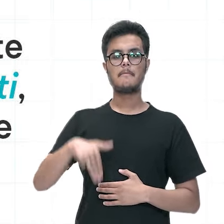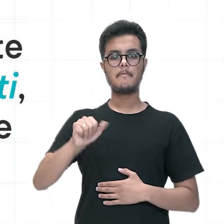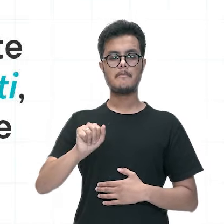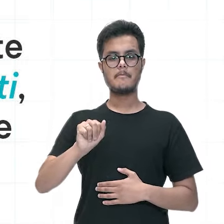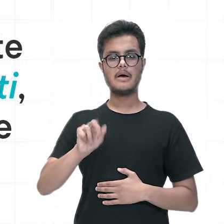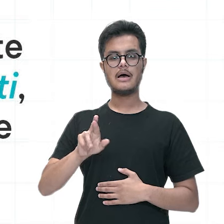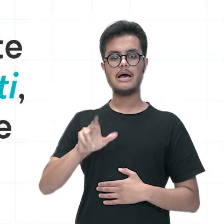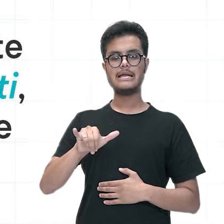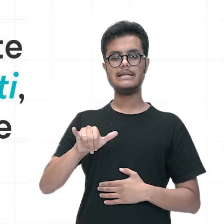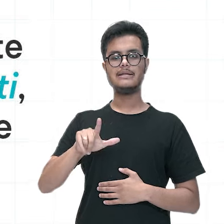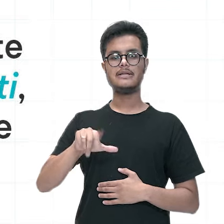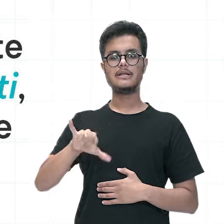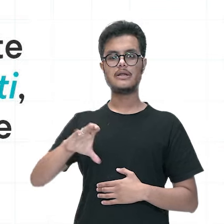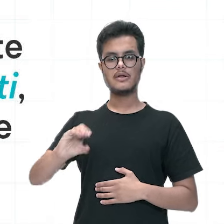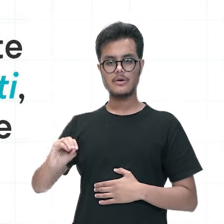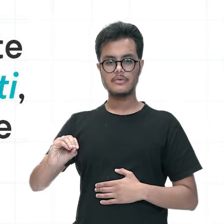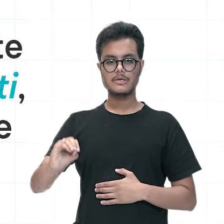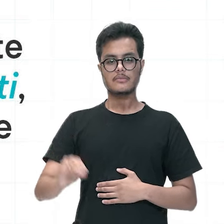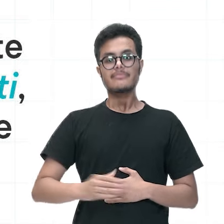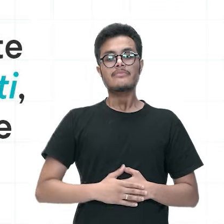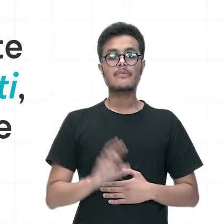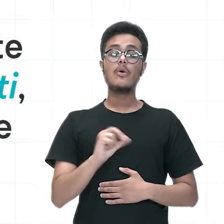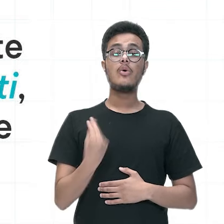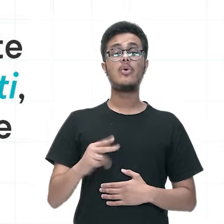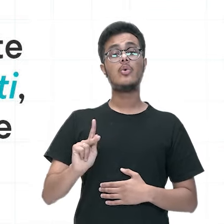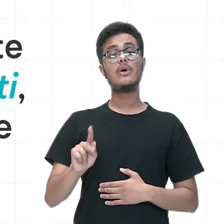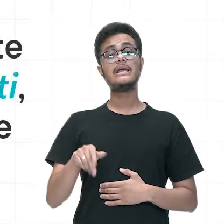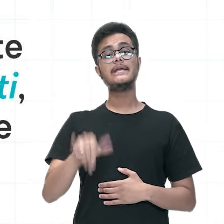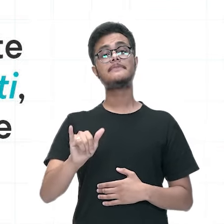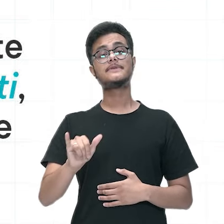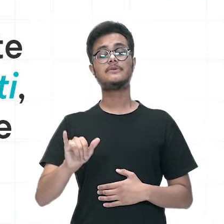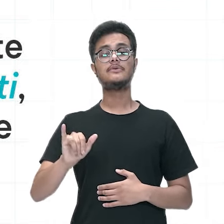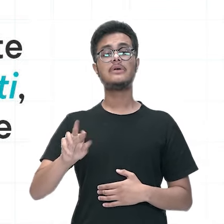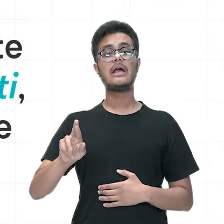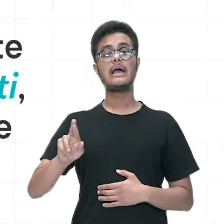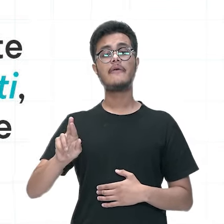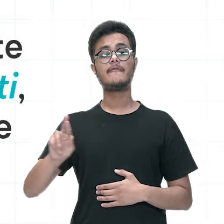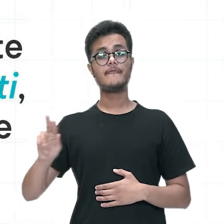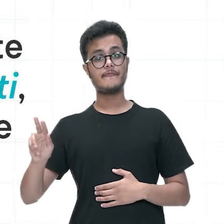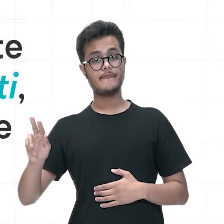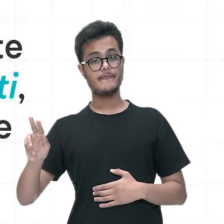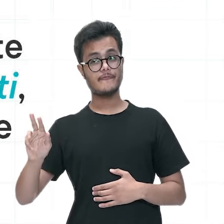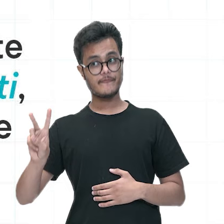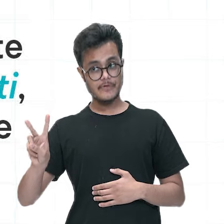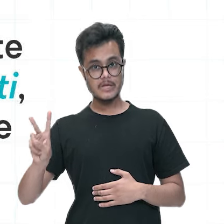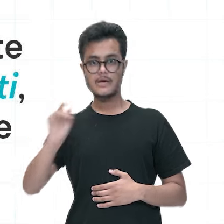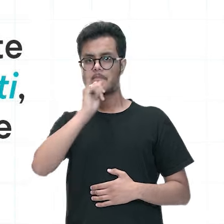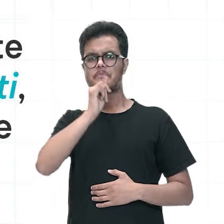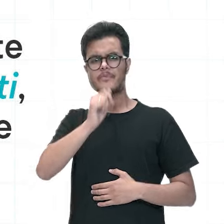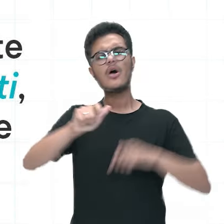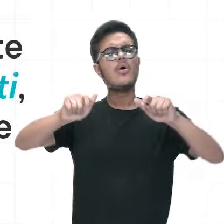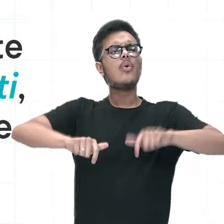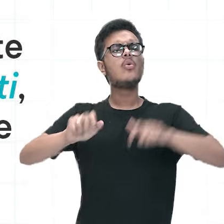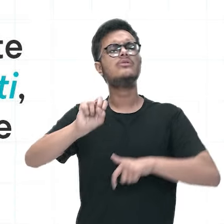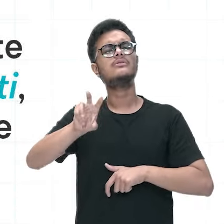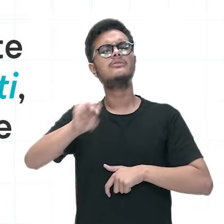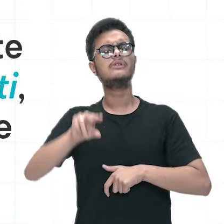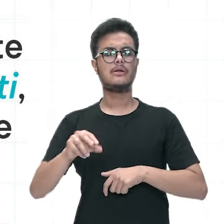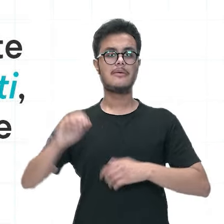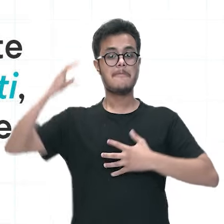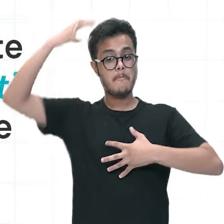YFV onde o seu reservatório natural é em macacos e por isso existem duas